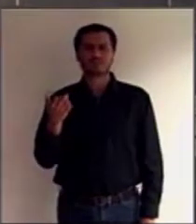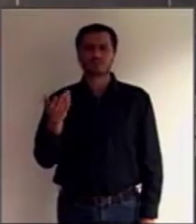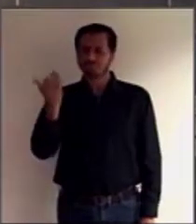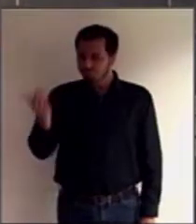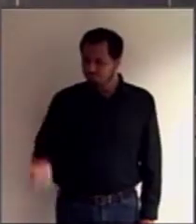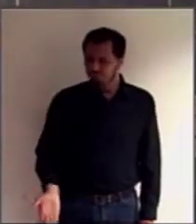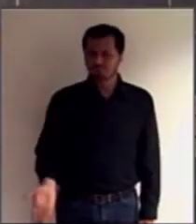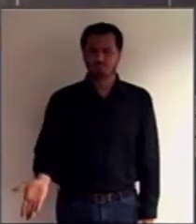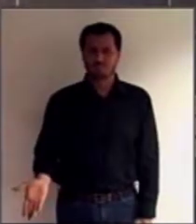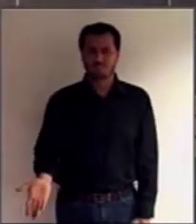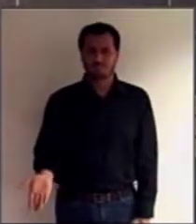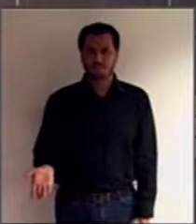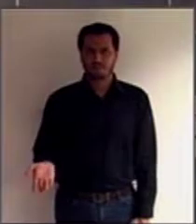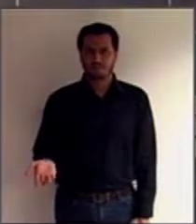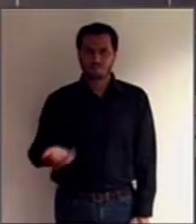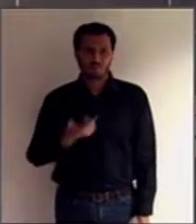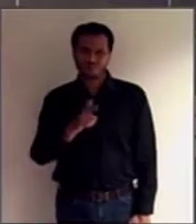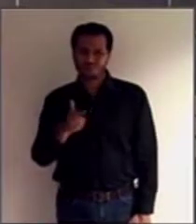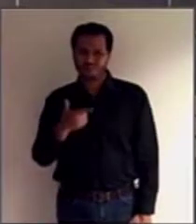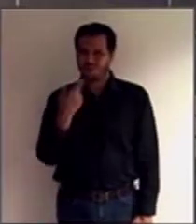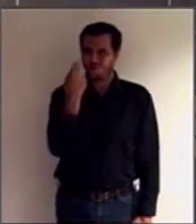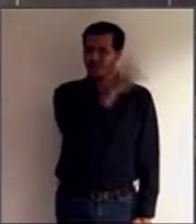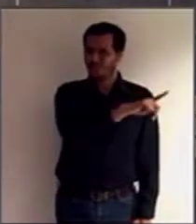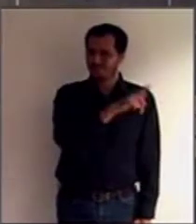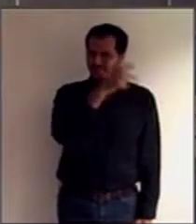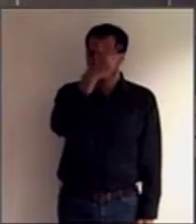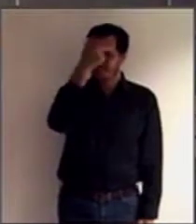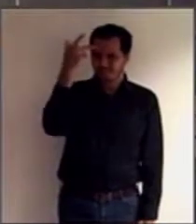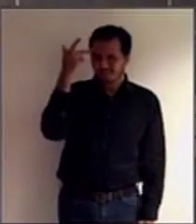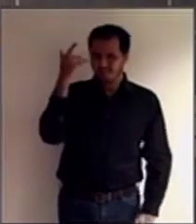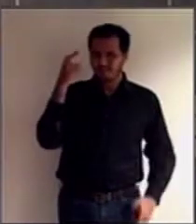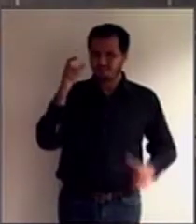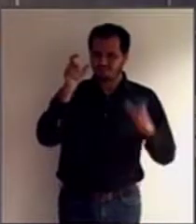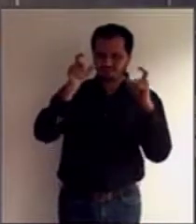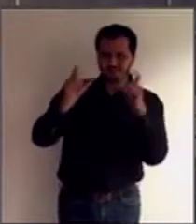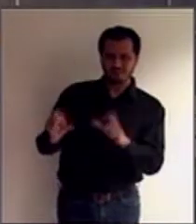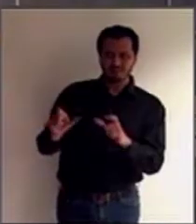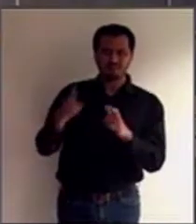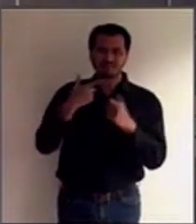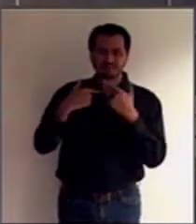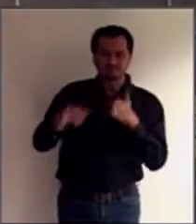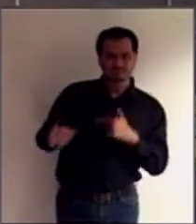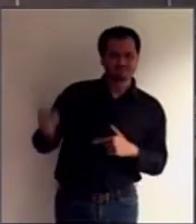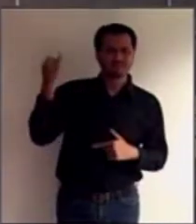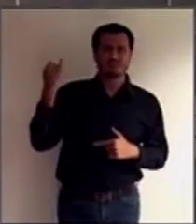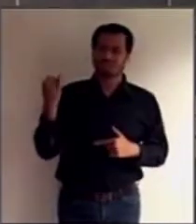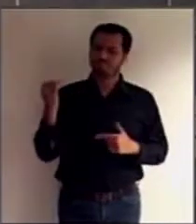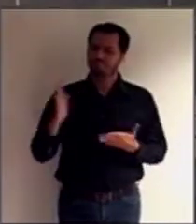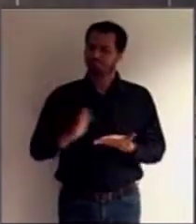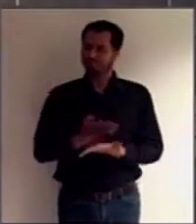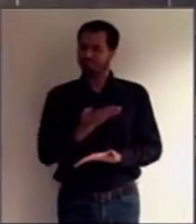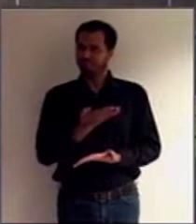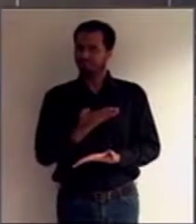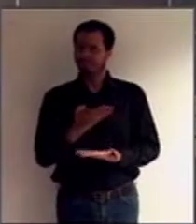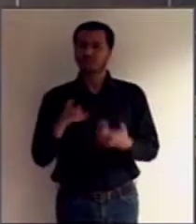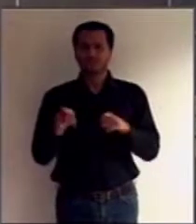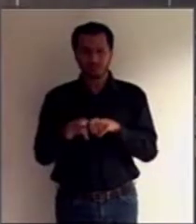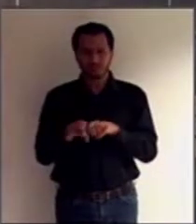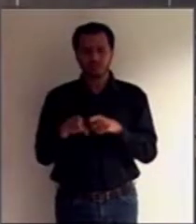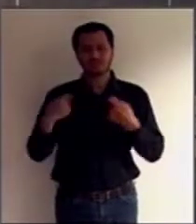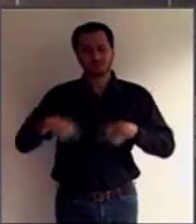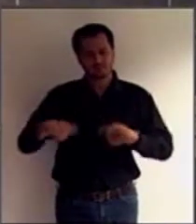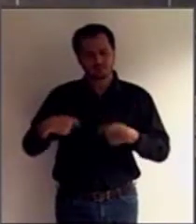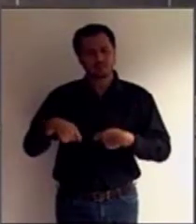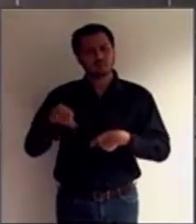isentas de conflito de interesses e de influência indevida. Sejam proporcionais e apropriadas as